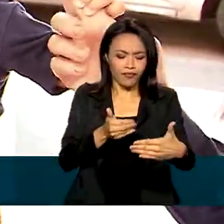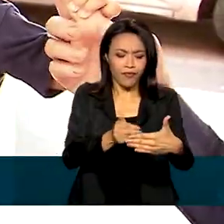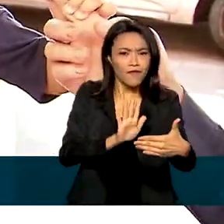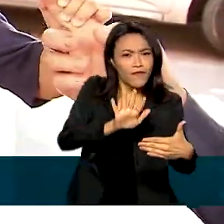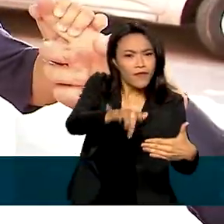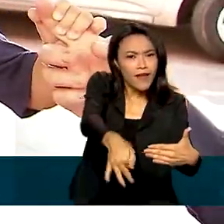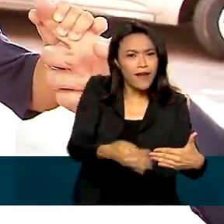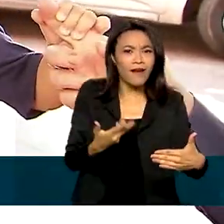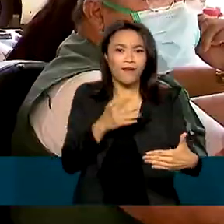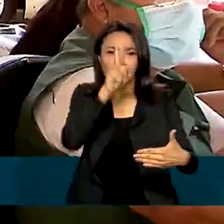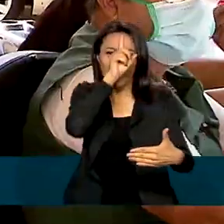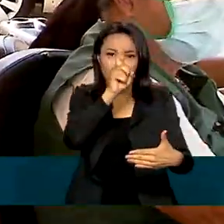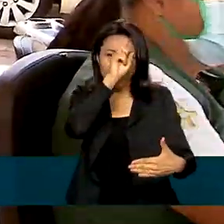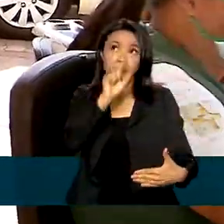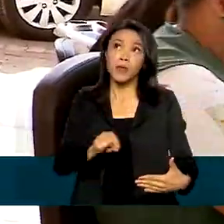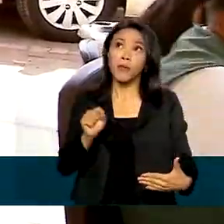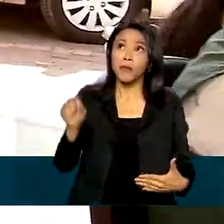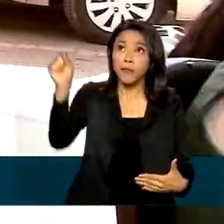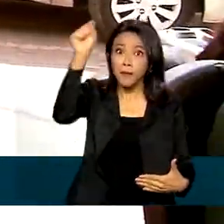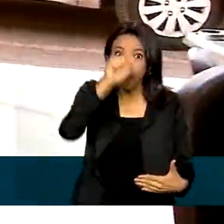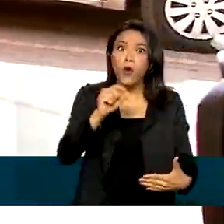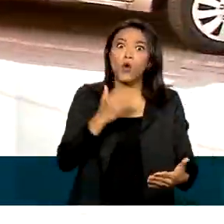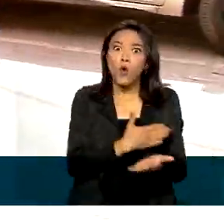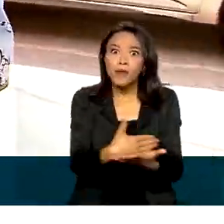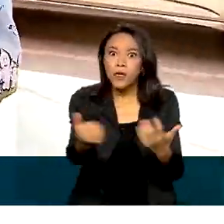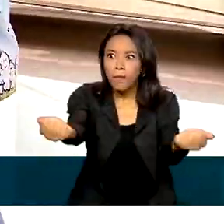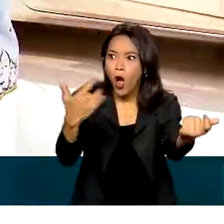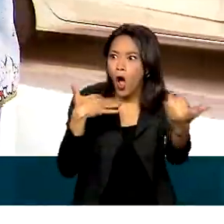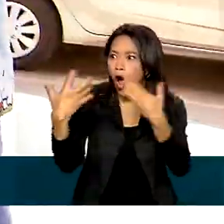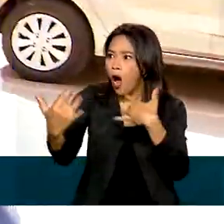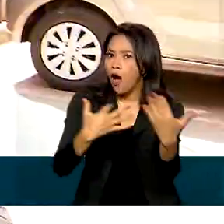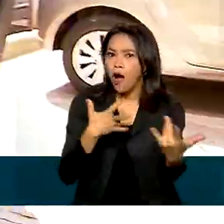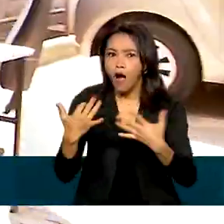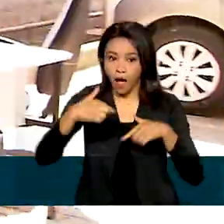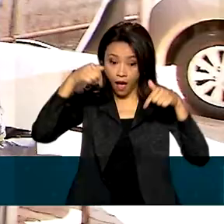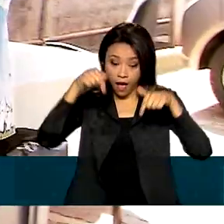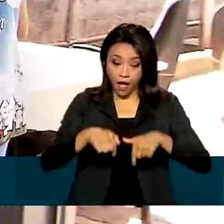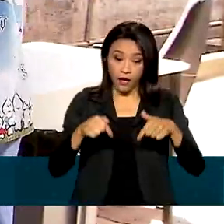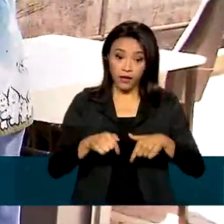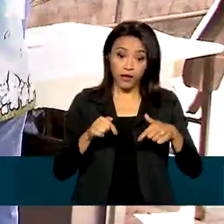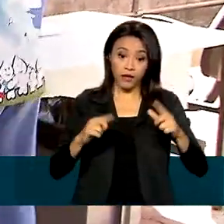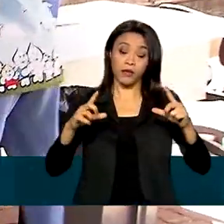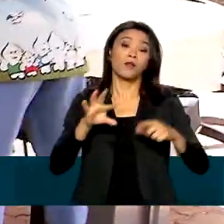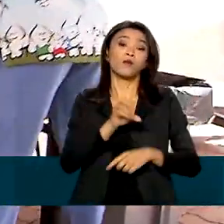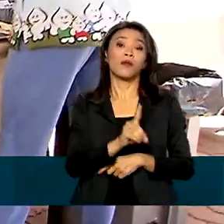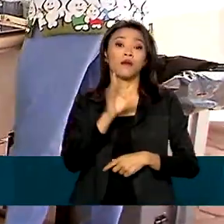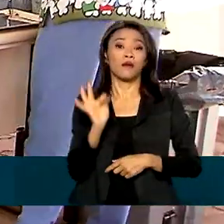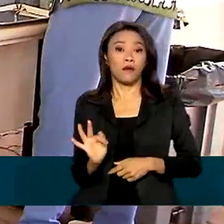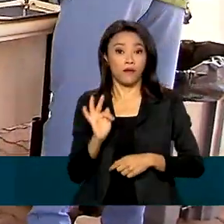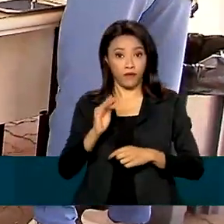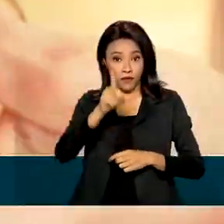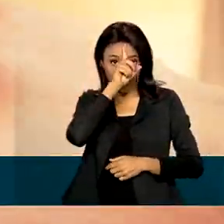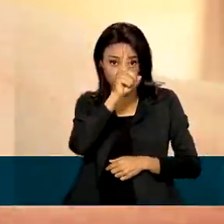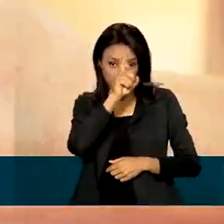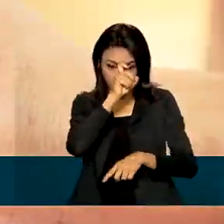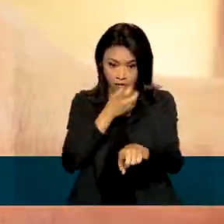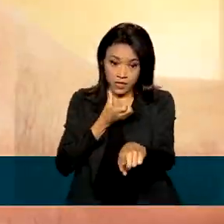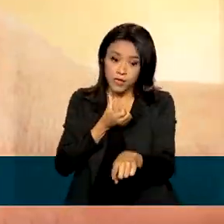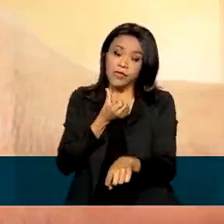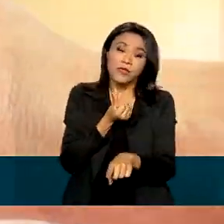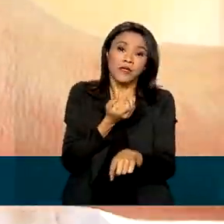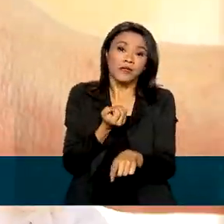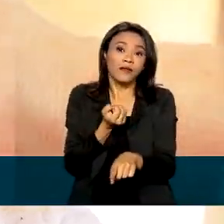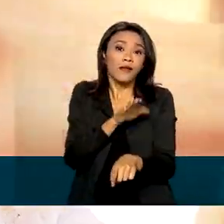as unidades de saúde começaram a ficar movimentadas. Aqui no posto do Distrito Federal, cerca de 60 crianças